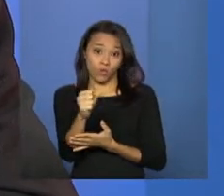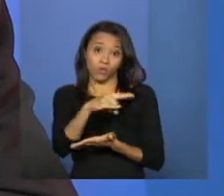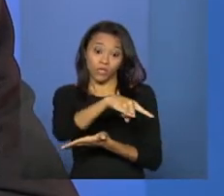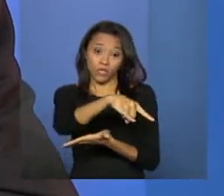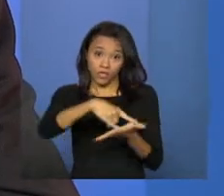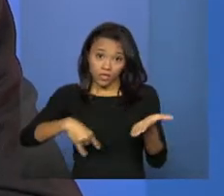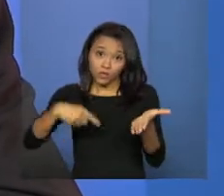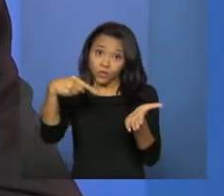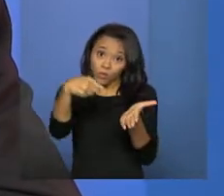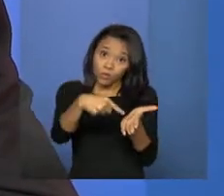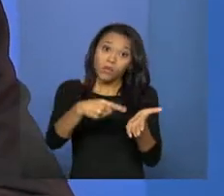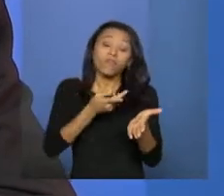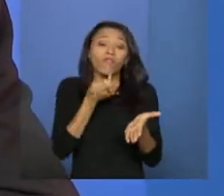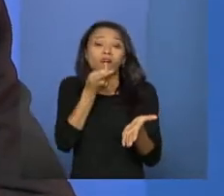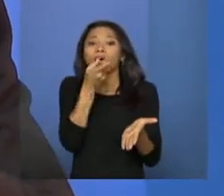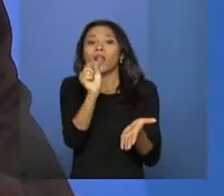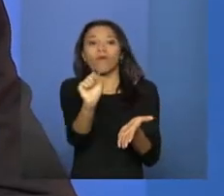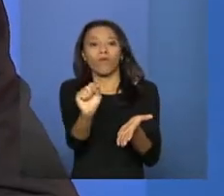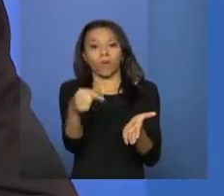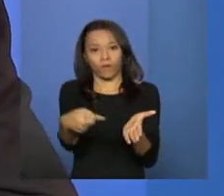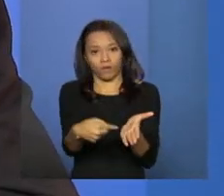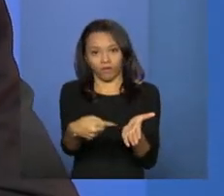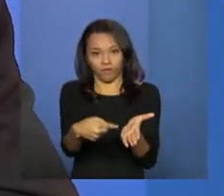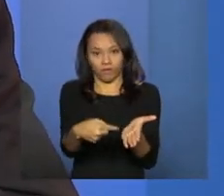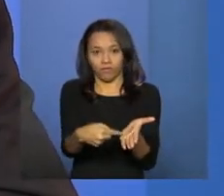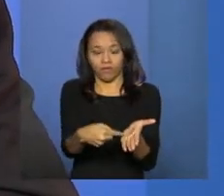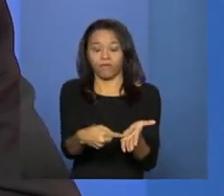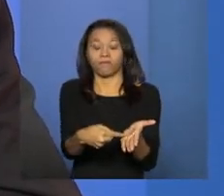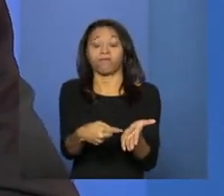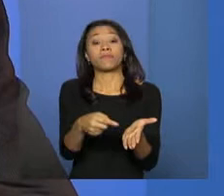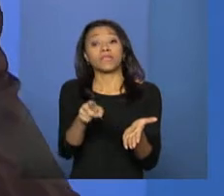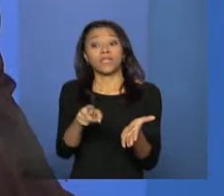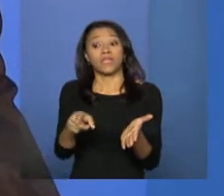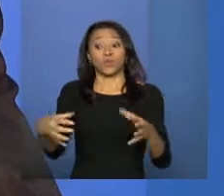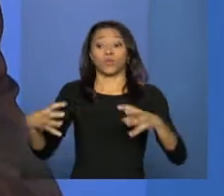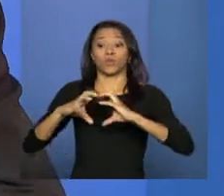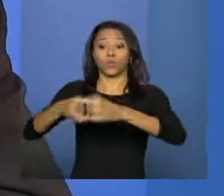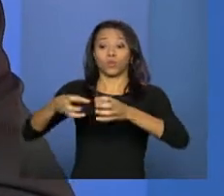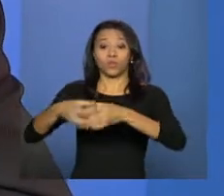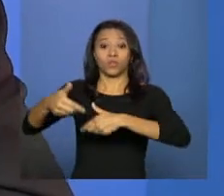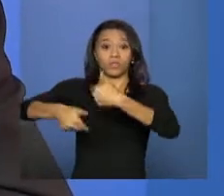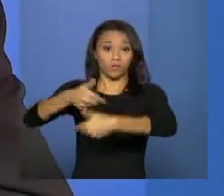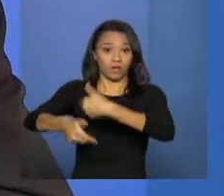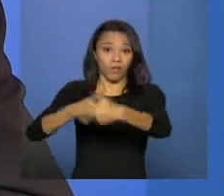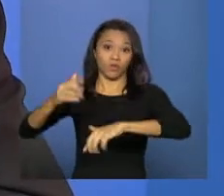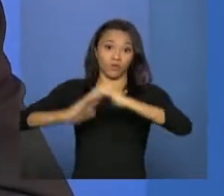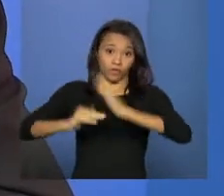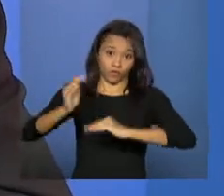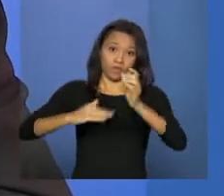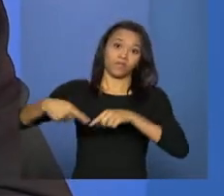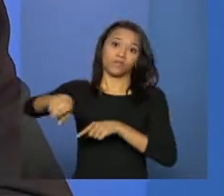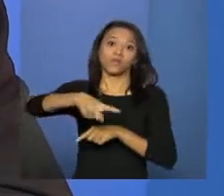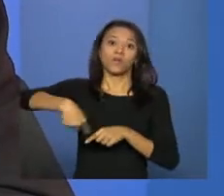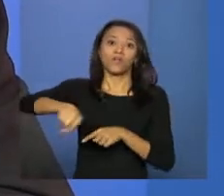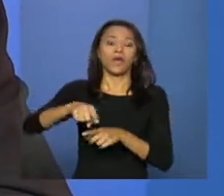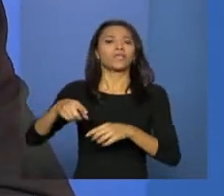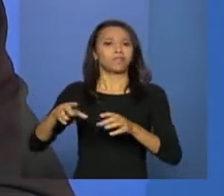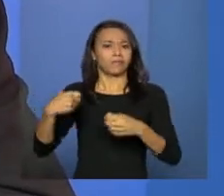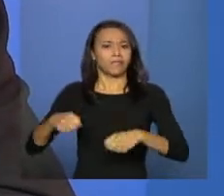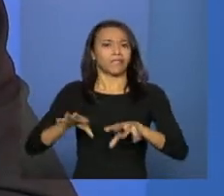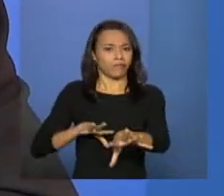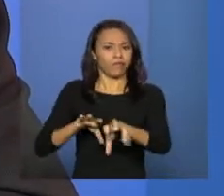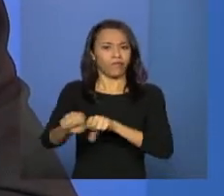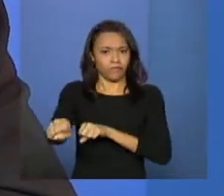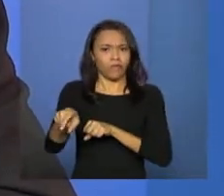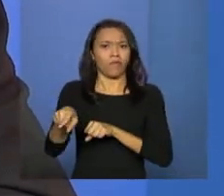que reconhece, ratifica e reconhece as equipes profissionais de nível superior do